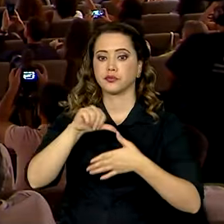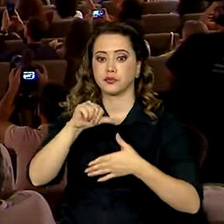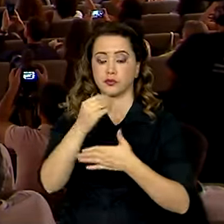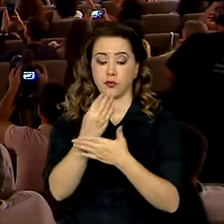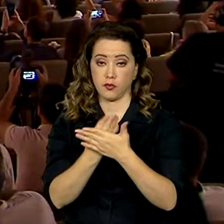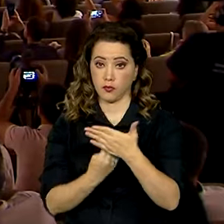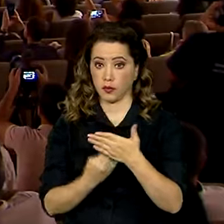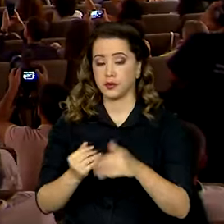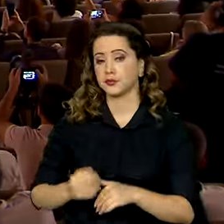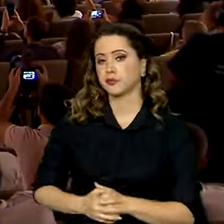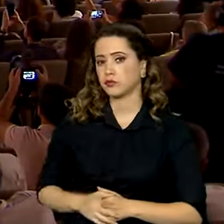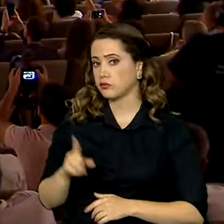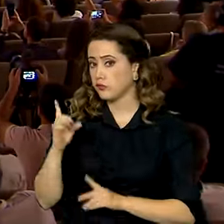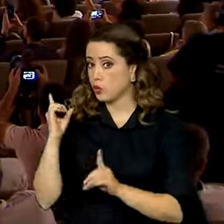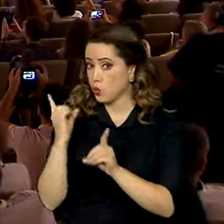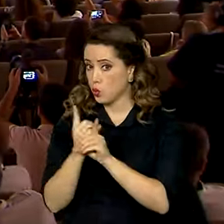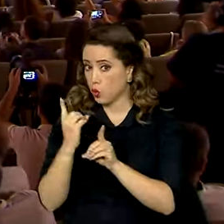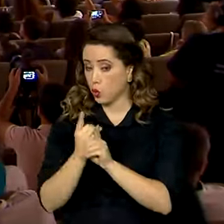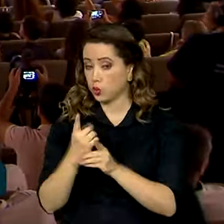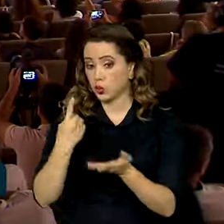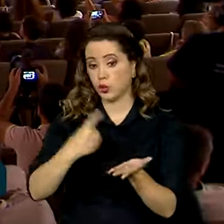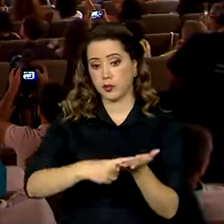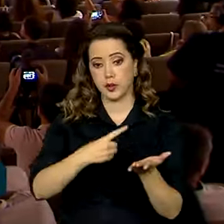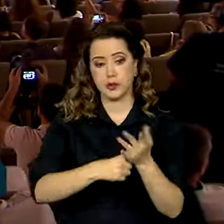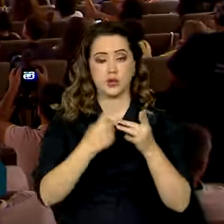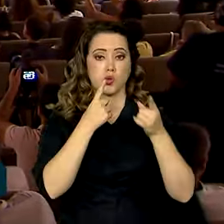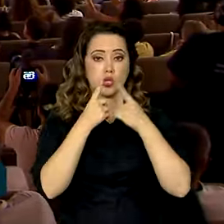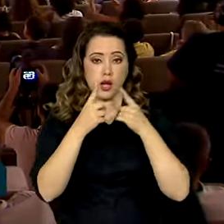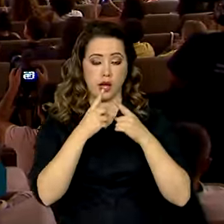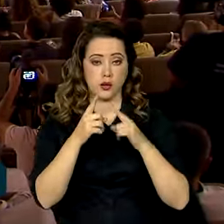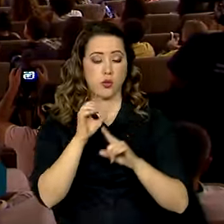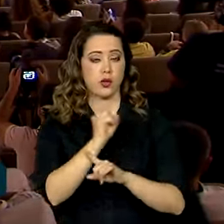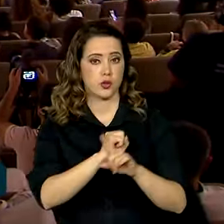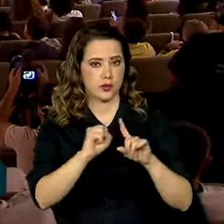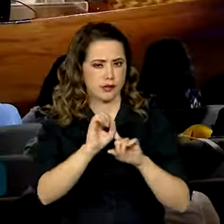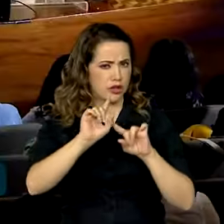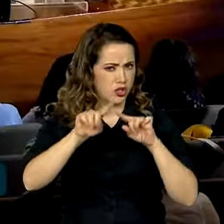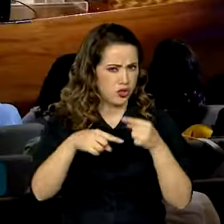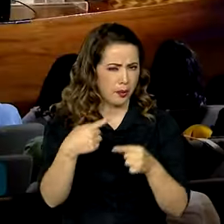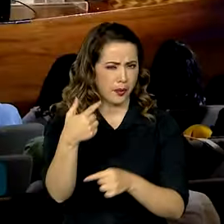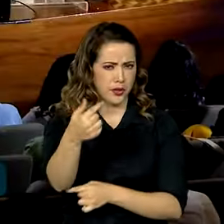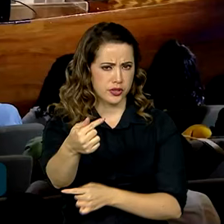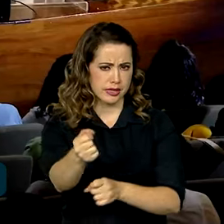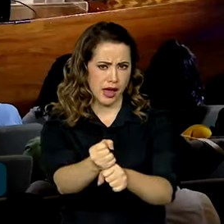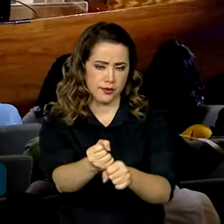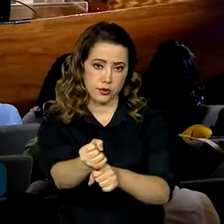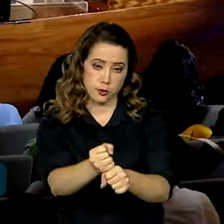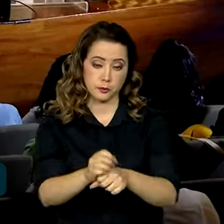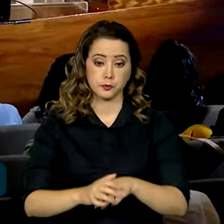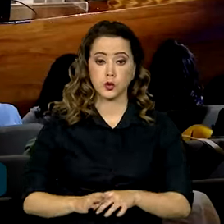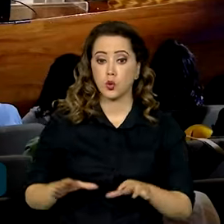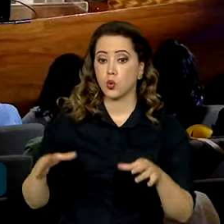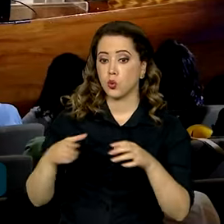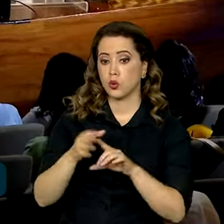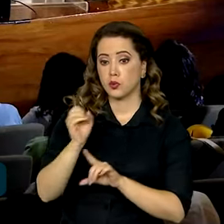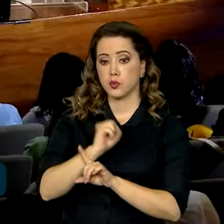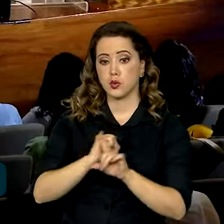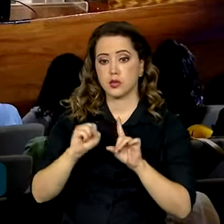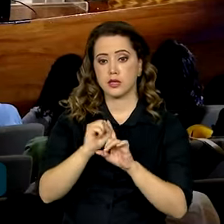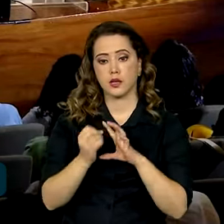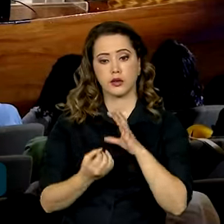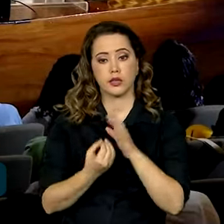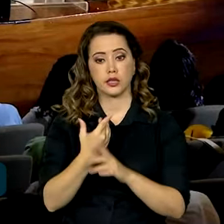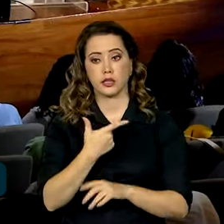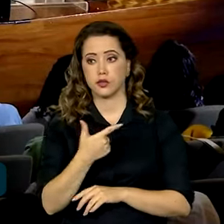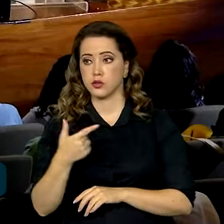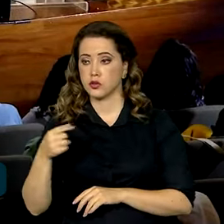encontro marca a retomada do diálogo com a sociedade civil após sete anos. A Cúpula Social foi criada em 2008, mas